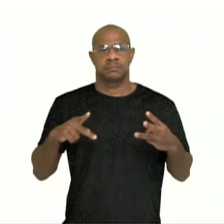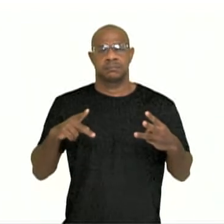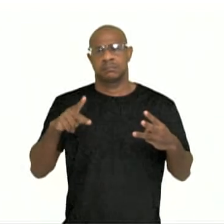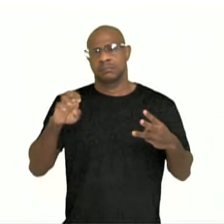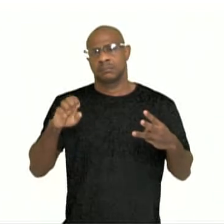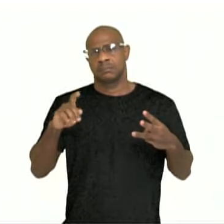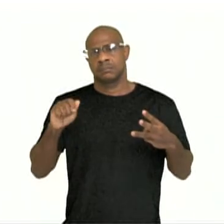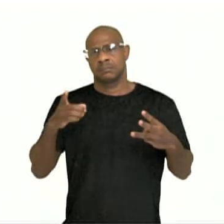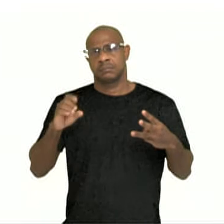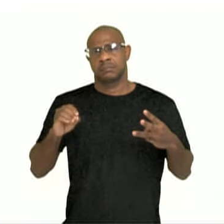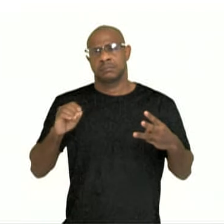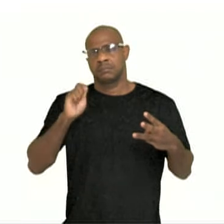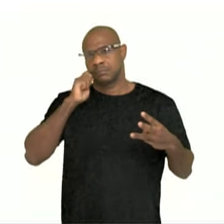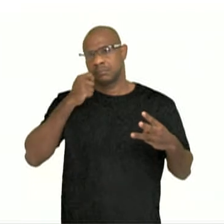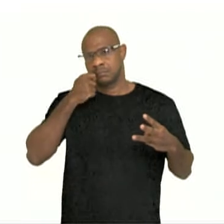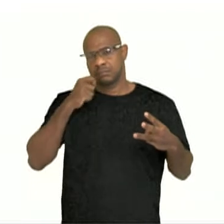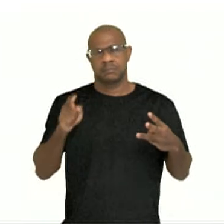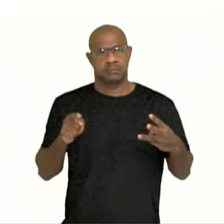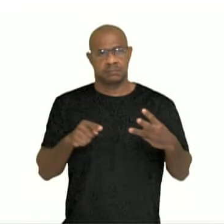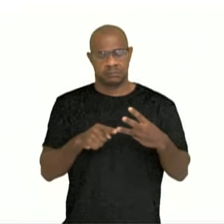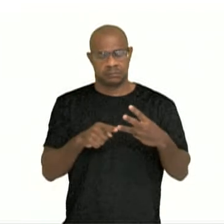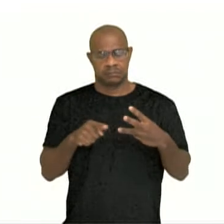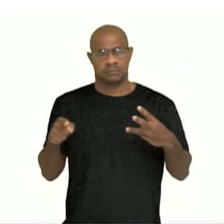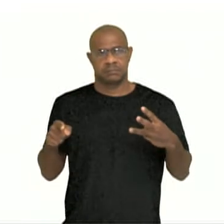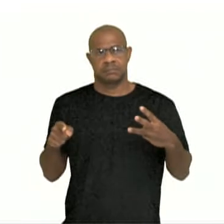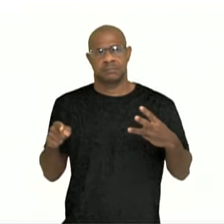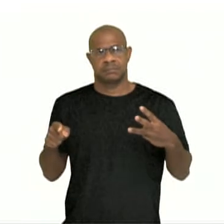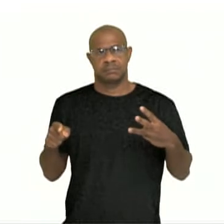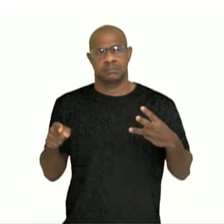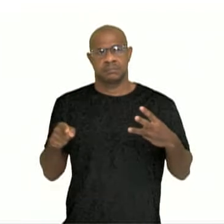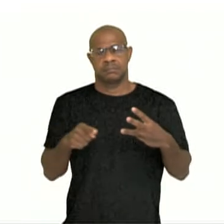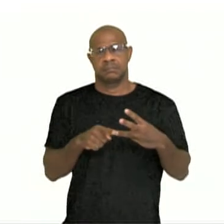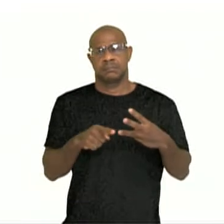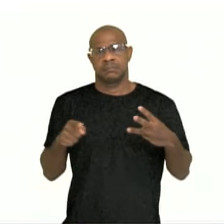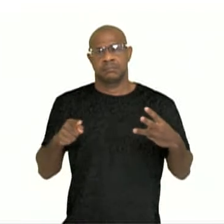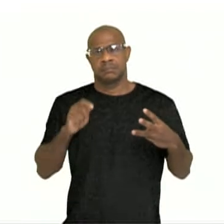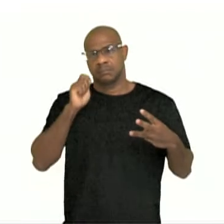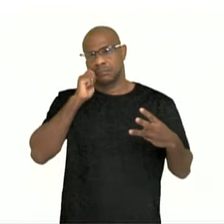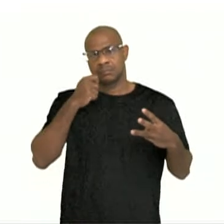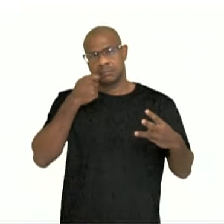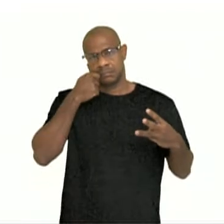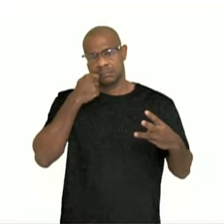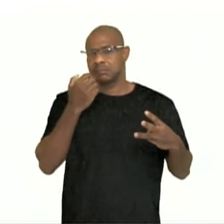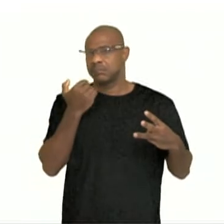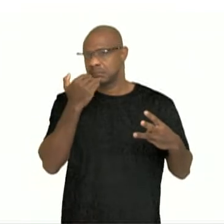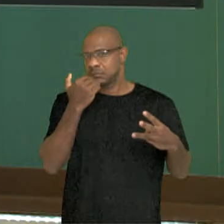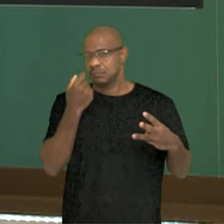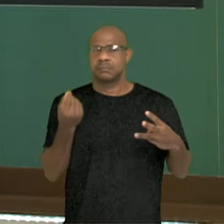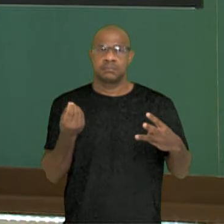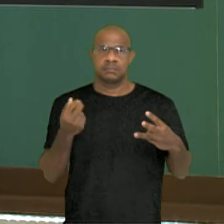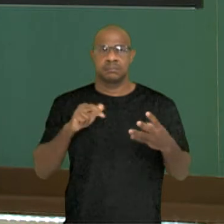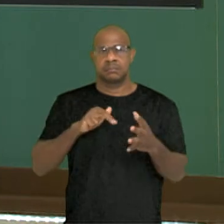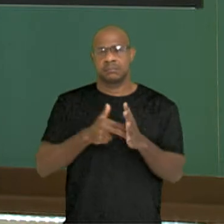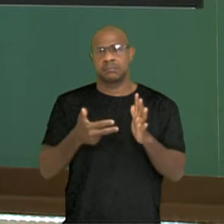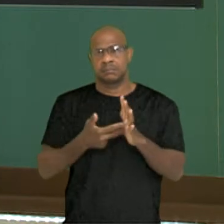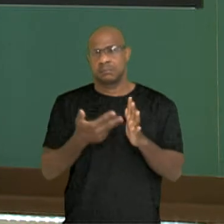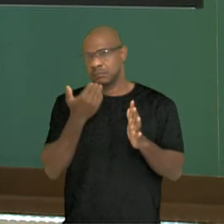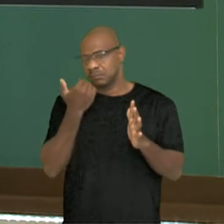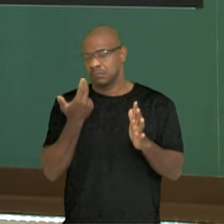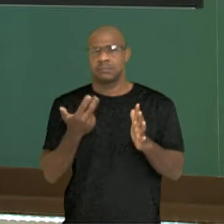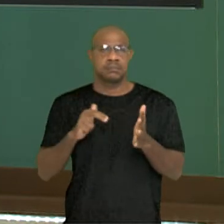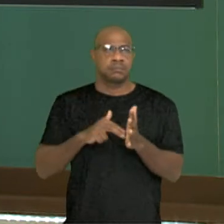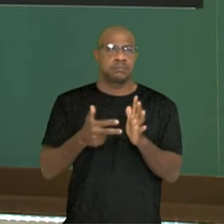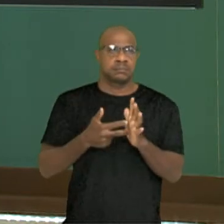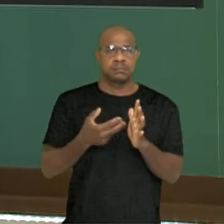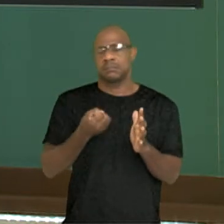persona muy buena. De buen corazón. O pão é um alimento simbólico, um alimento